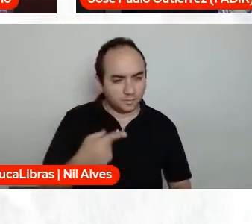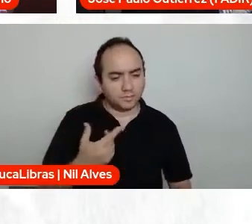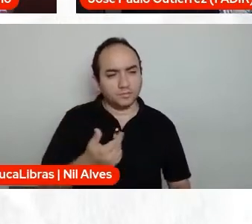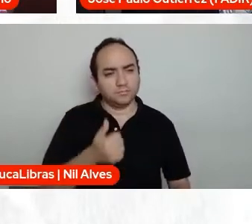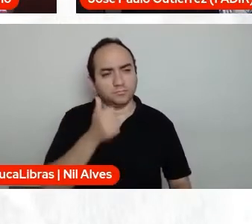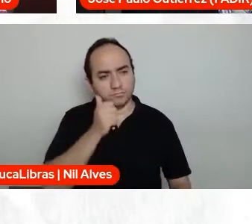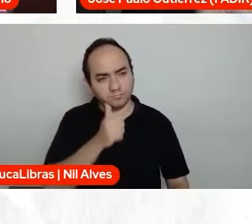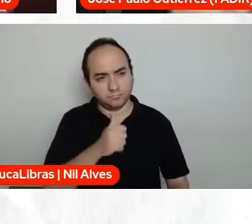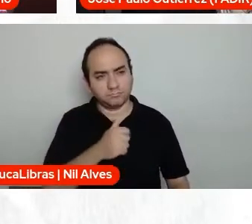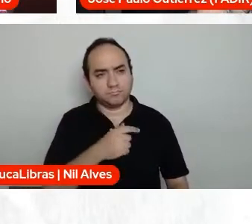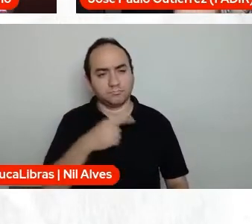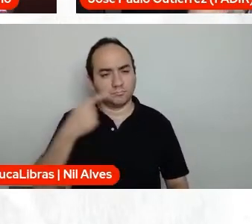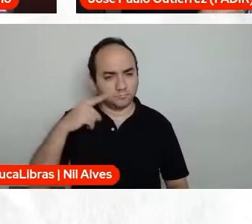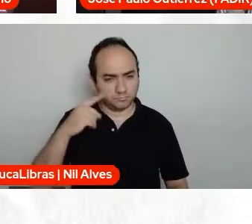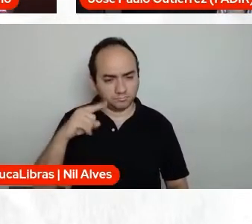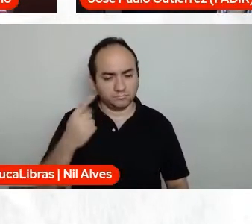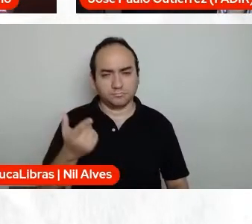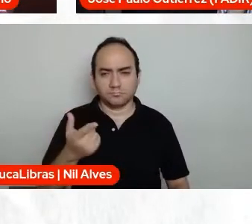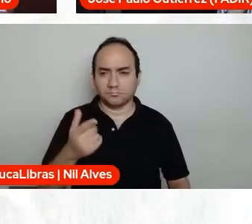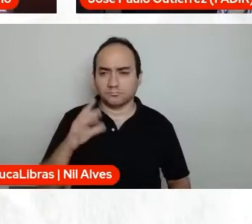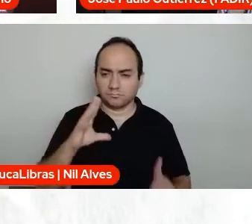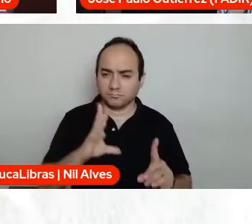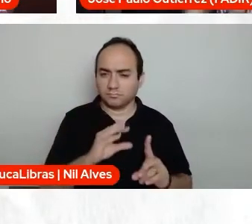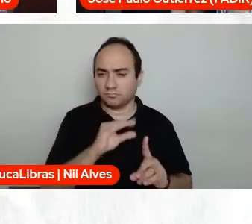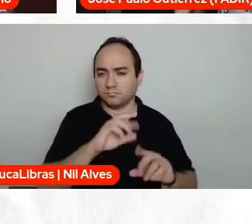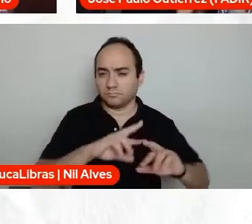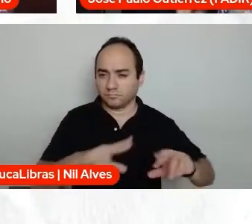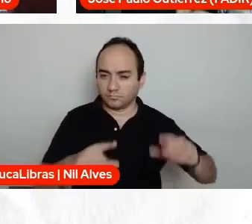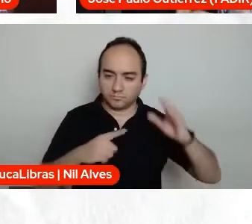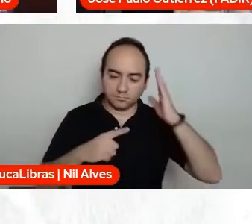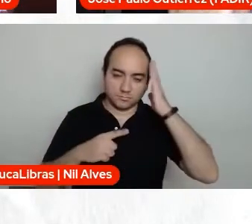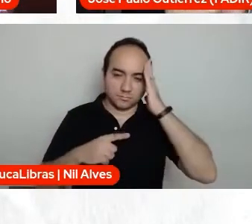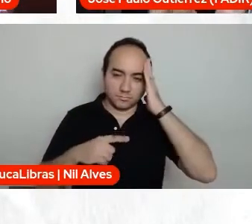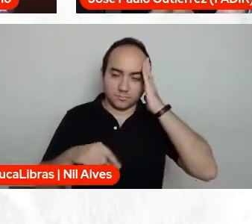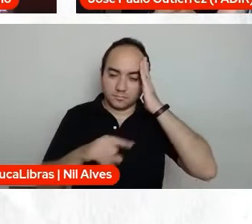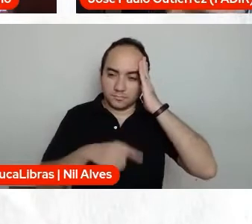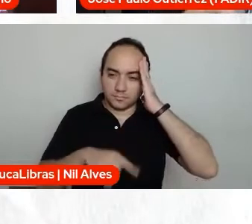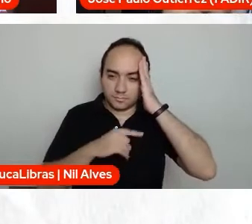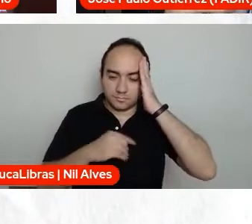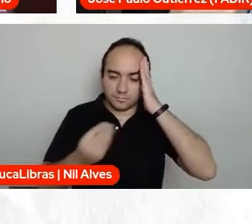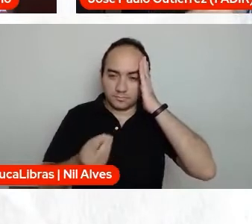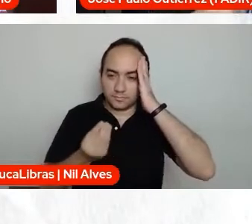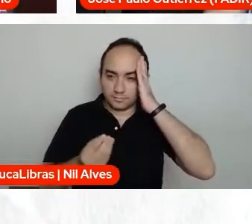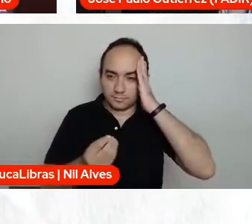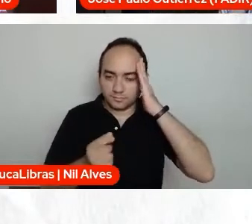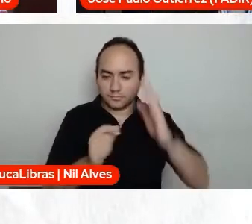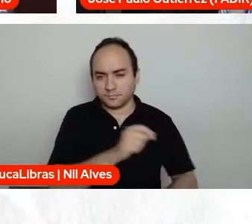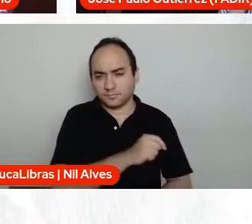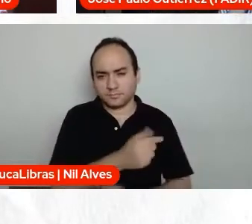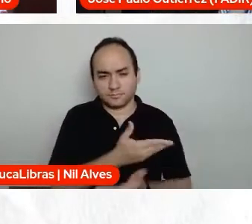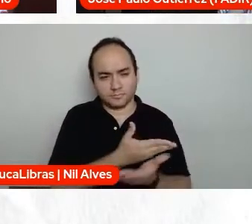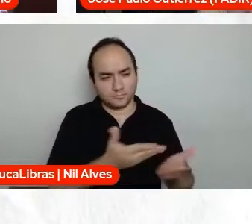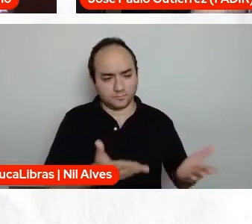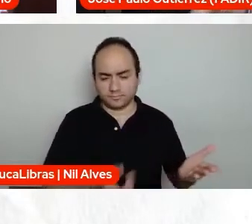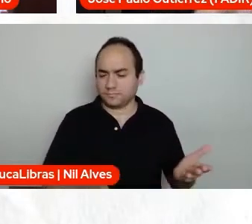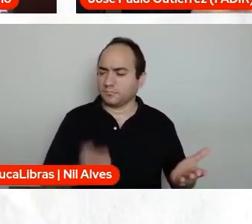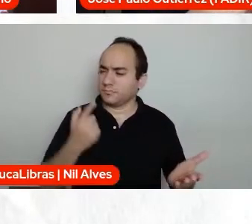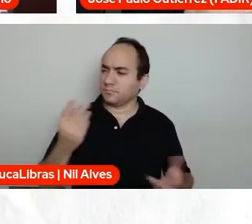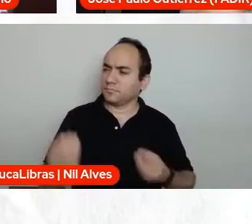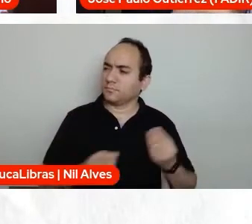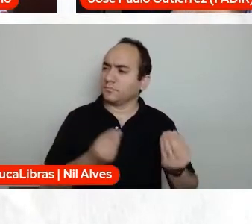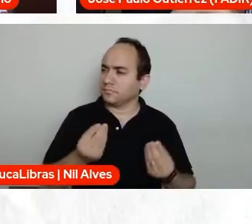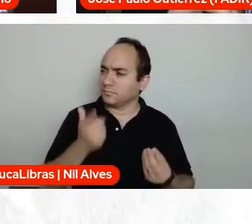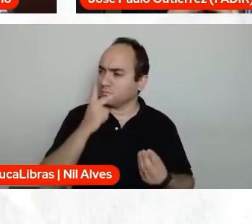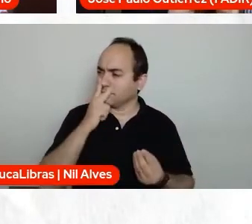no estágio, né? A questão da sede, enfim, toda uma situação que as meninas, as alunas falam, nossa, professor, como se isso realmente é uma coisa que parece que passa